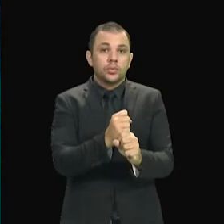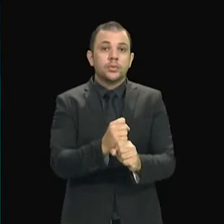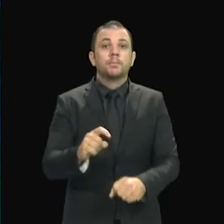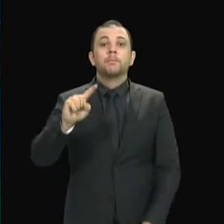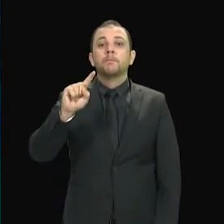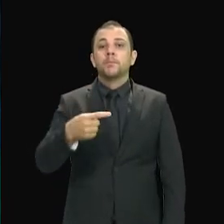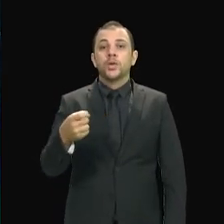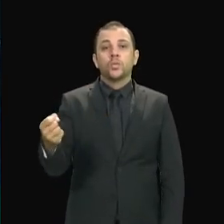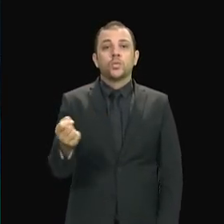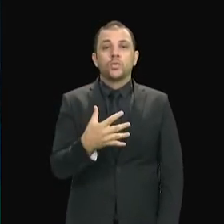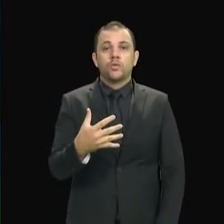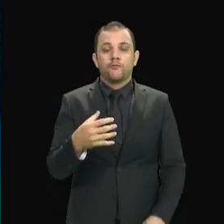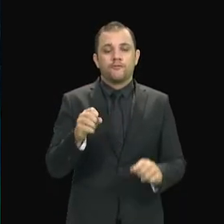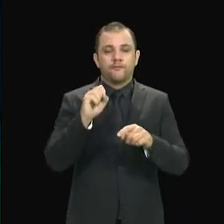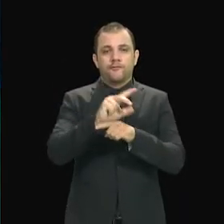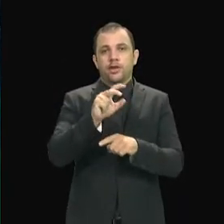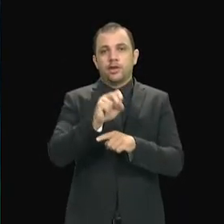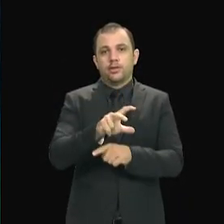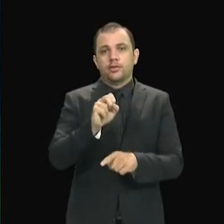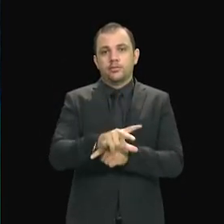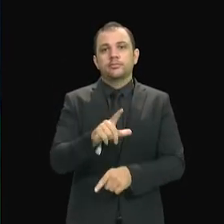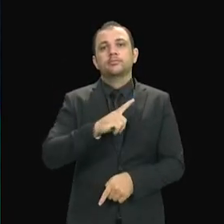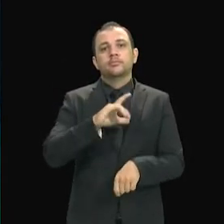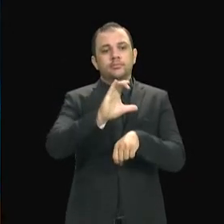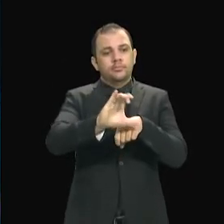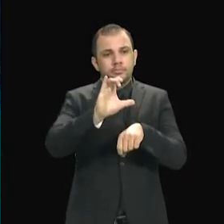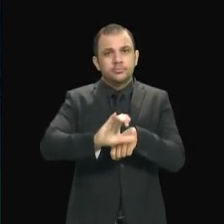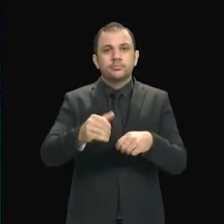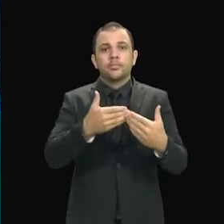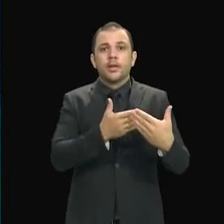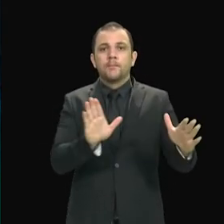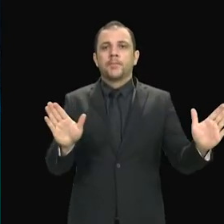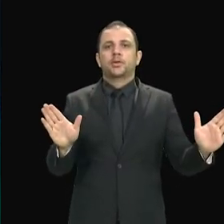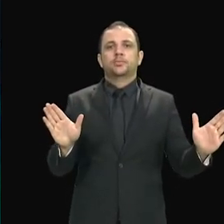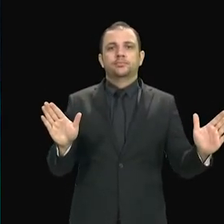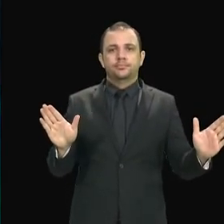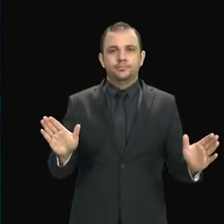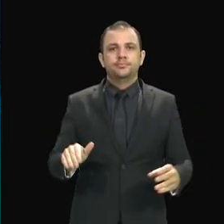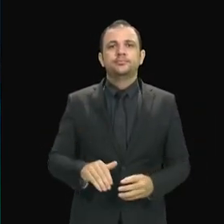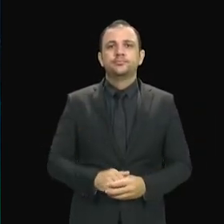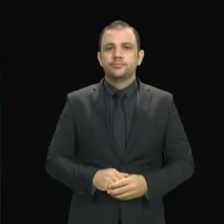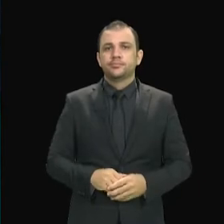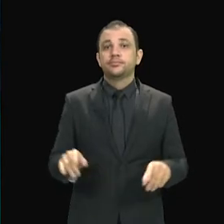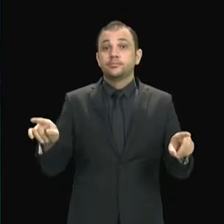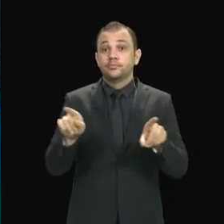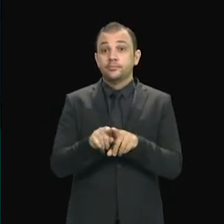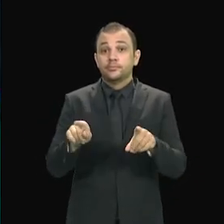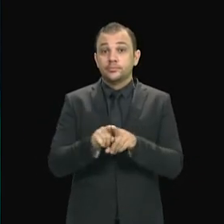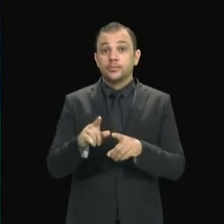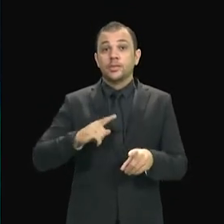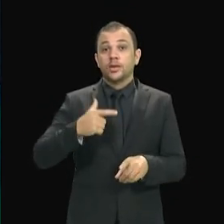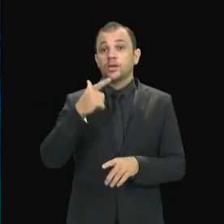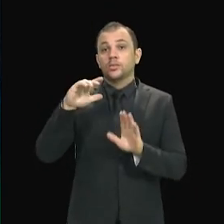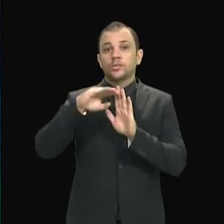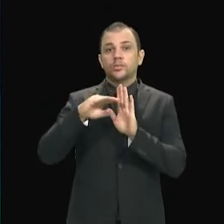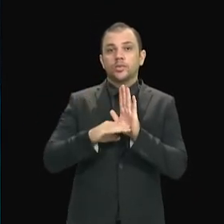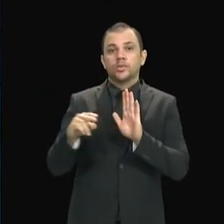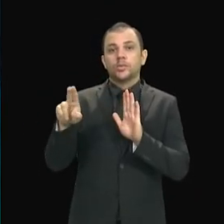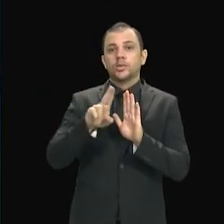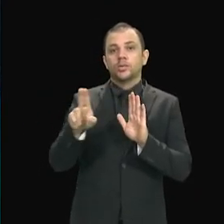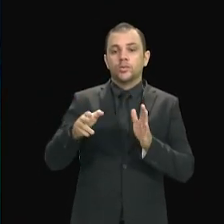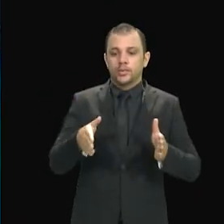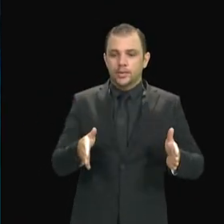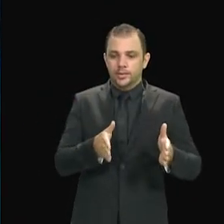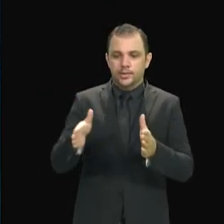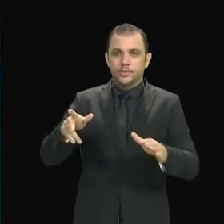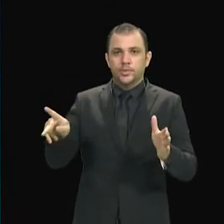vagas criadas nessa universidade. Destaco o programa Caminhos do Sertão, que criou